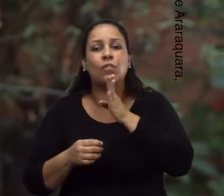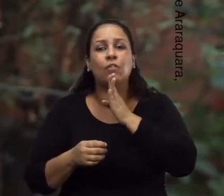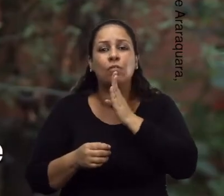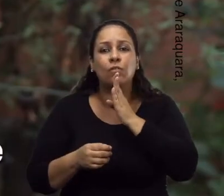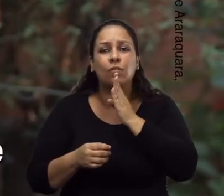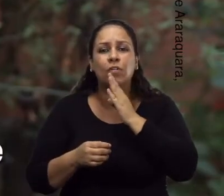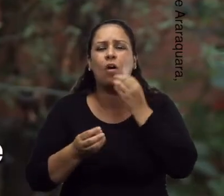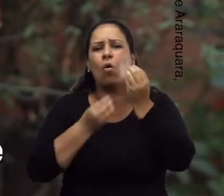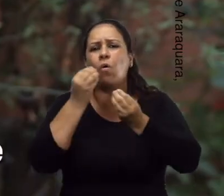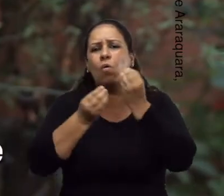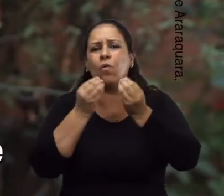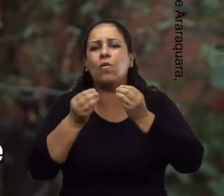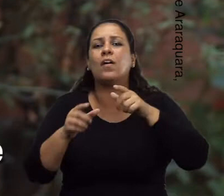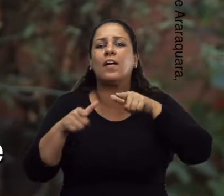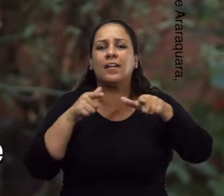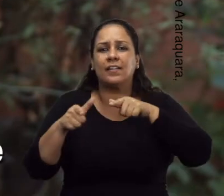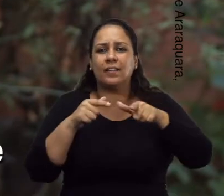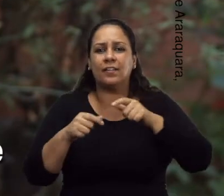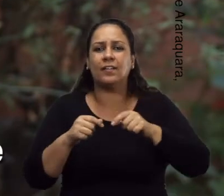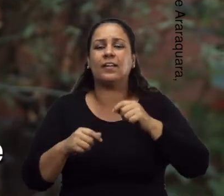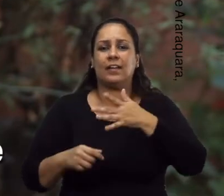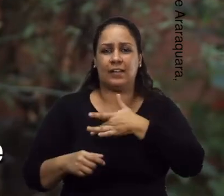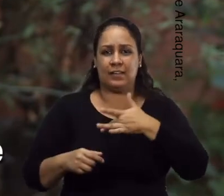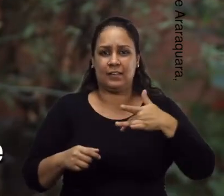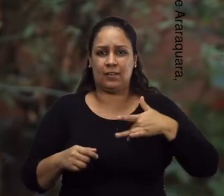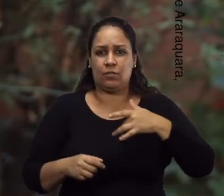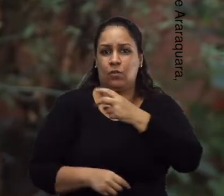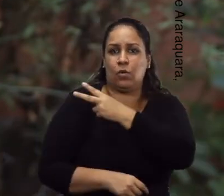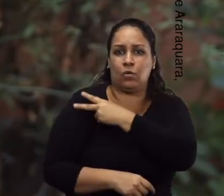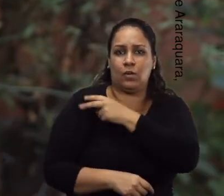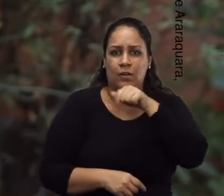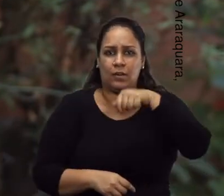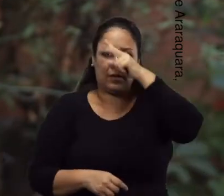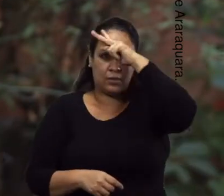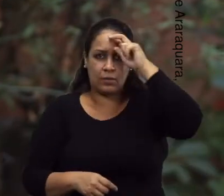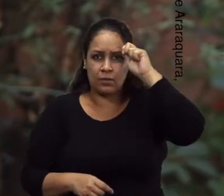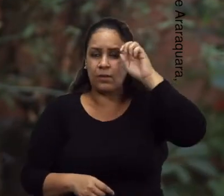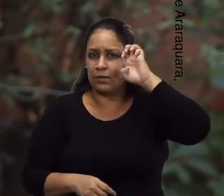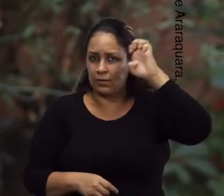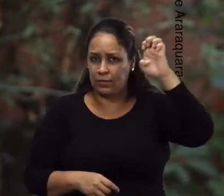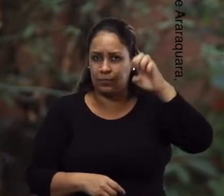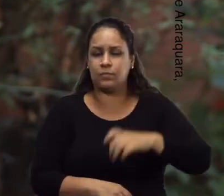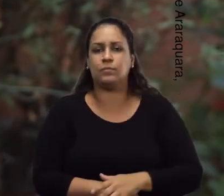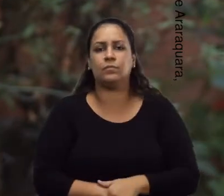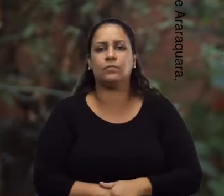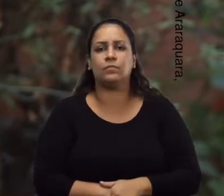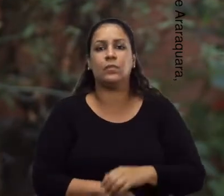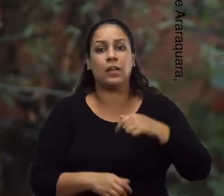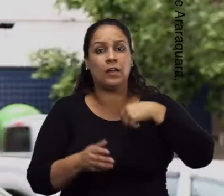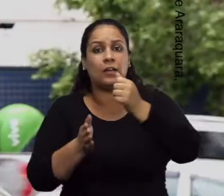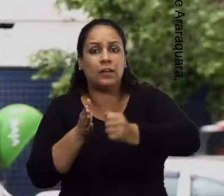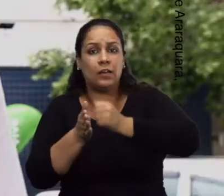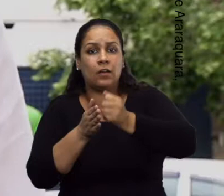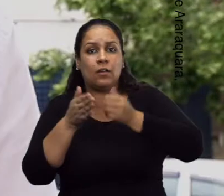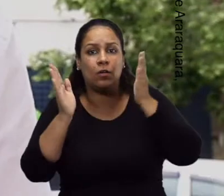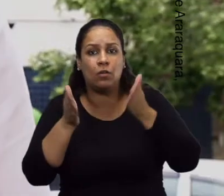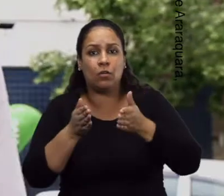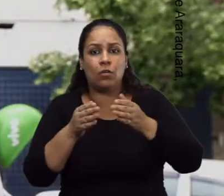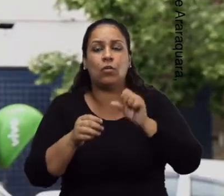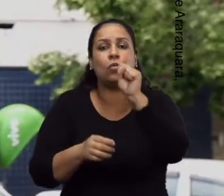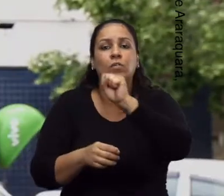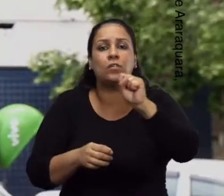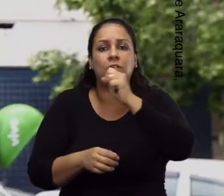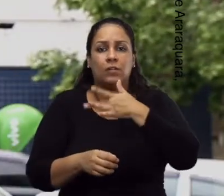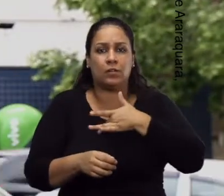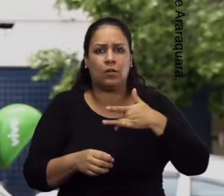oportunidade de conhecer como é trabalhar na saúde sob a liderança do Prefeito Edinho. Em Araraquara,